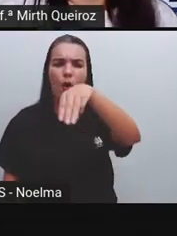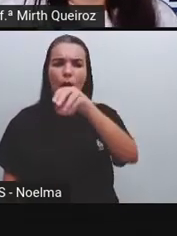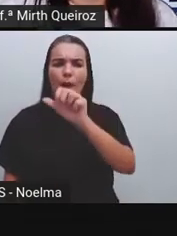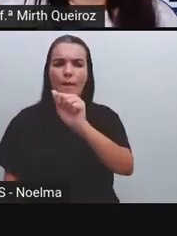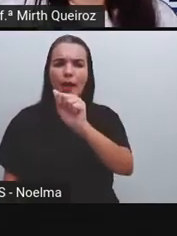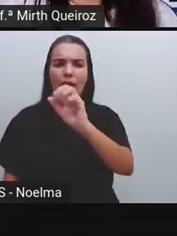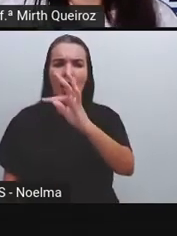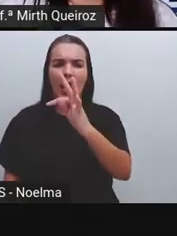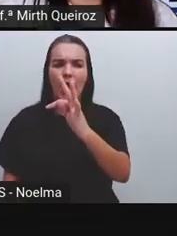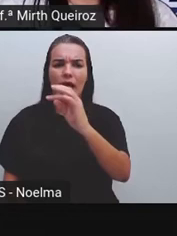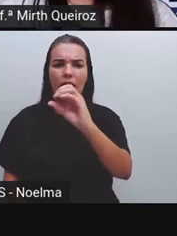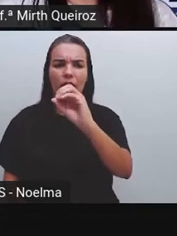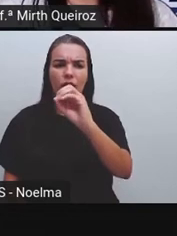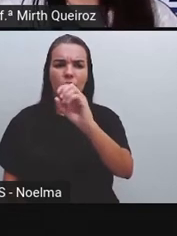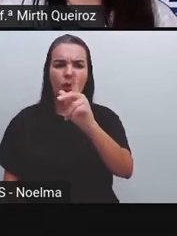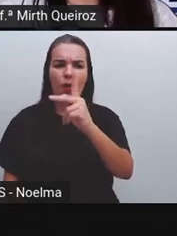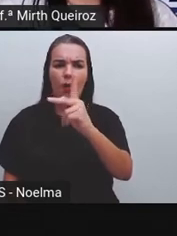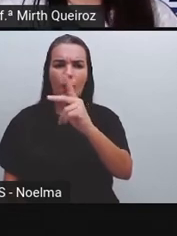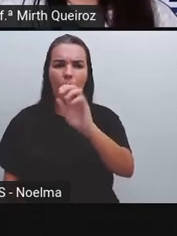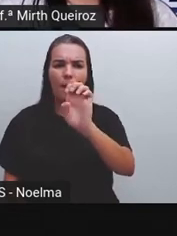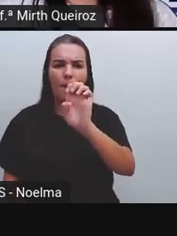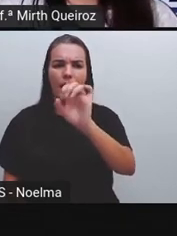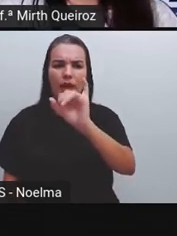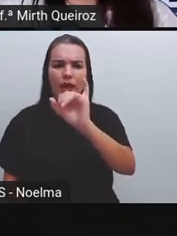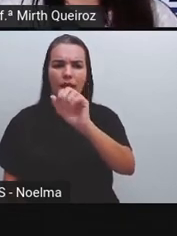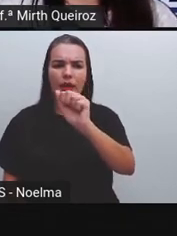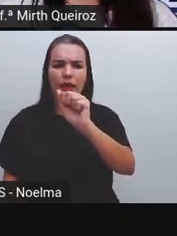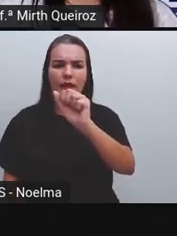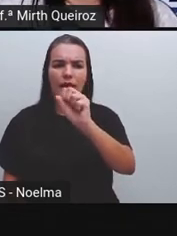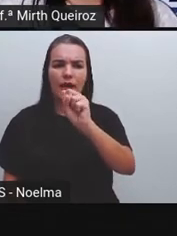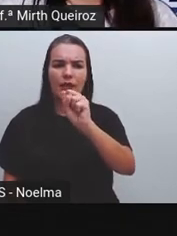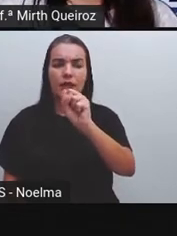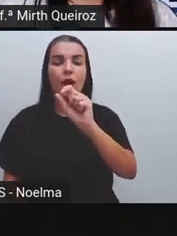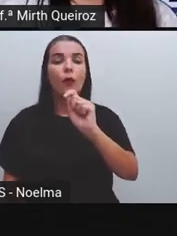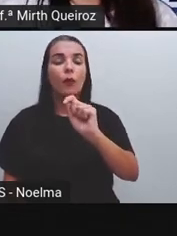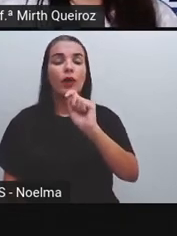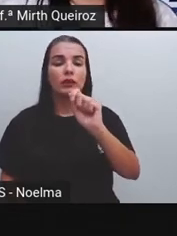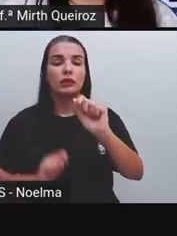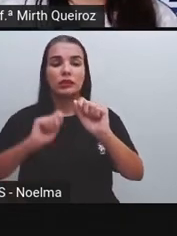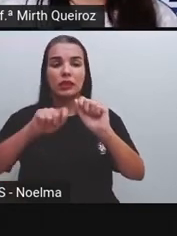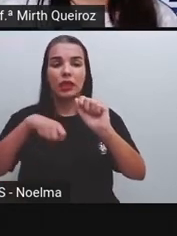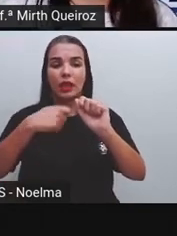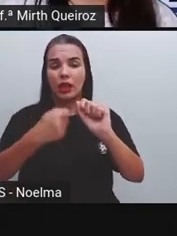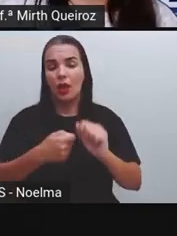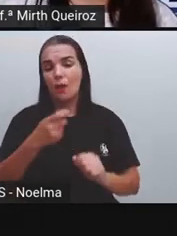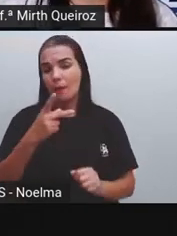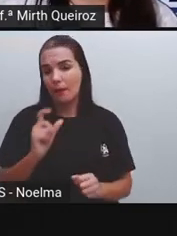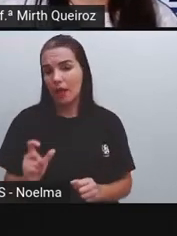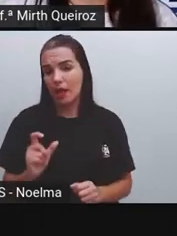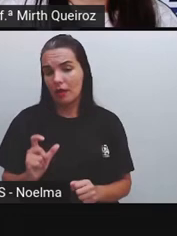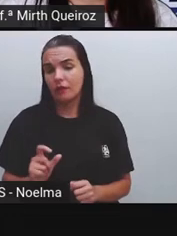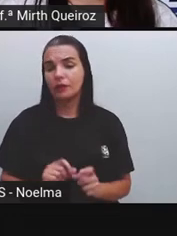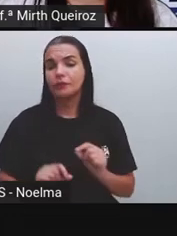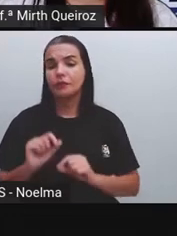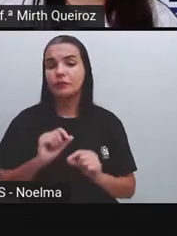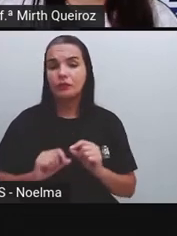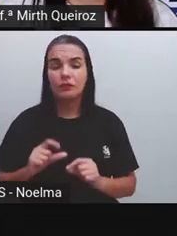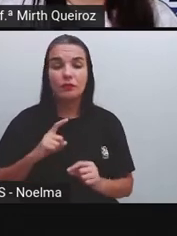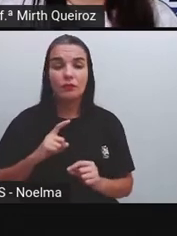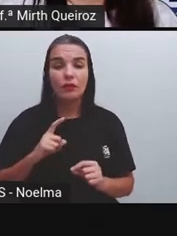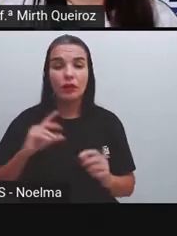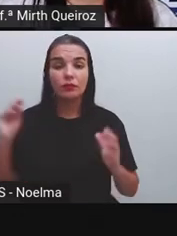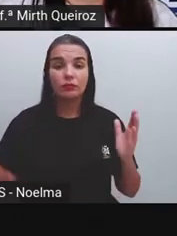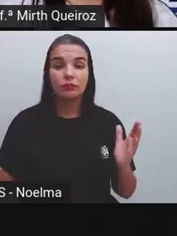reproduzir um som, né? Identificar aí um som. Que vai causar certa animação à história por meio